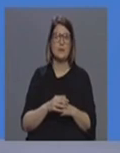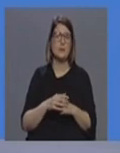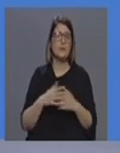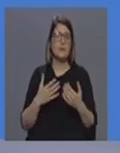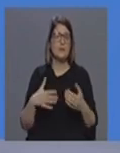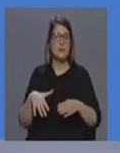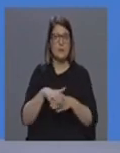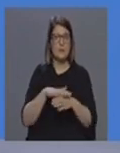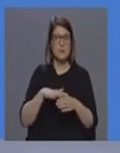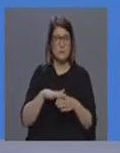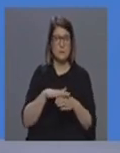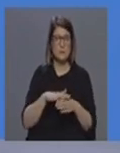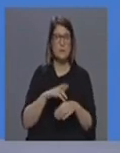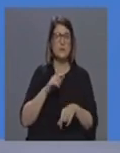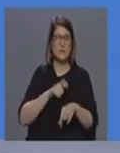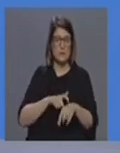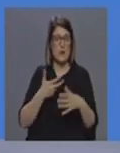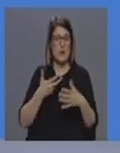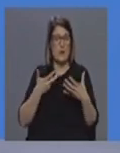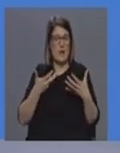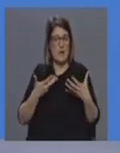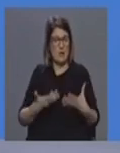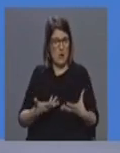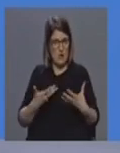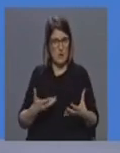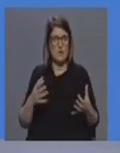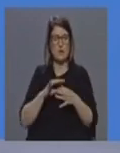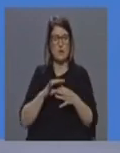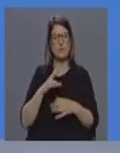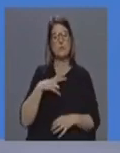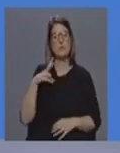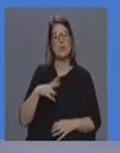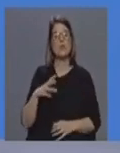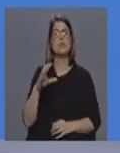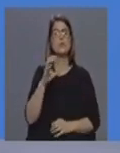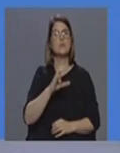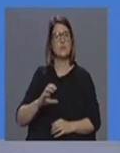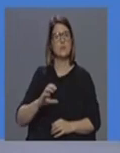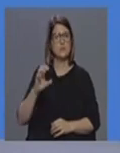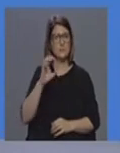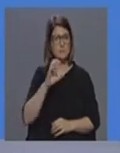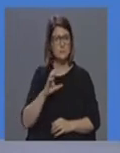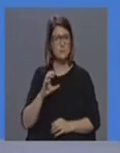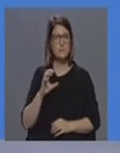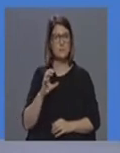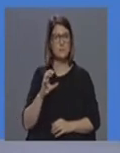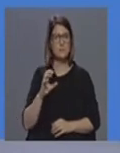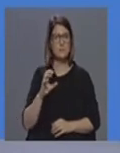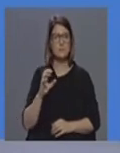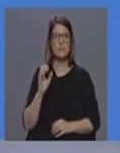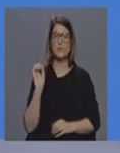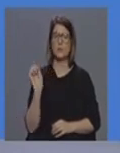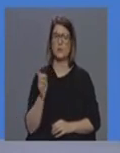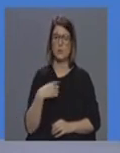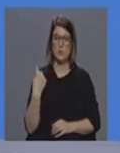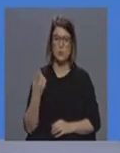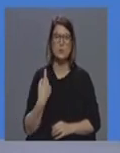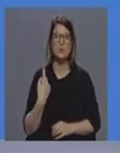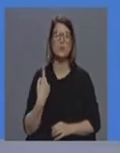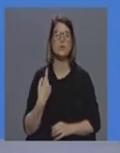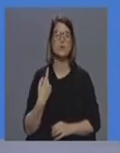circunstâncias atuais em termos de Portugal continental nós teremos que